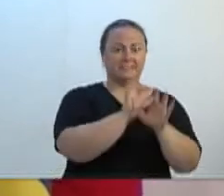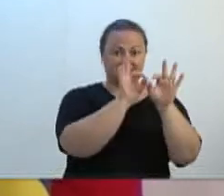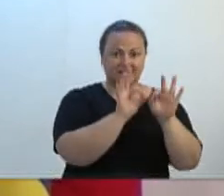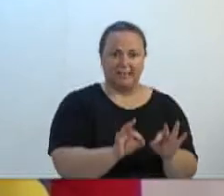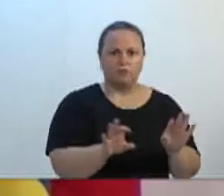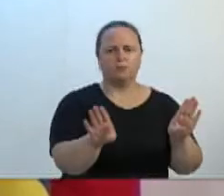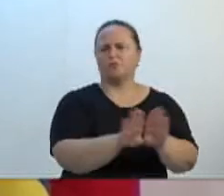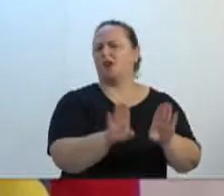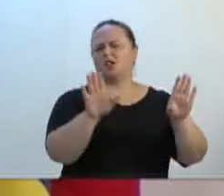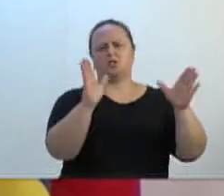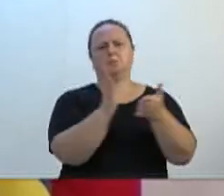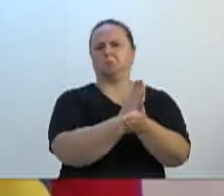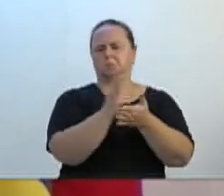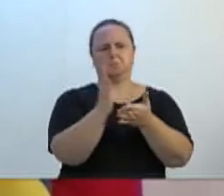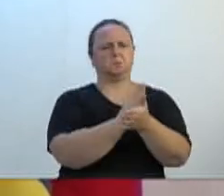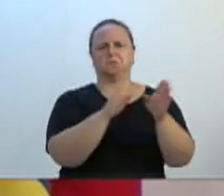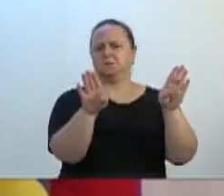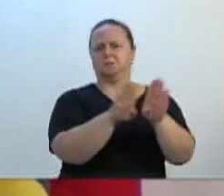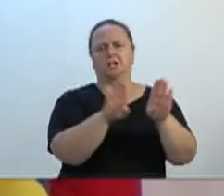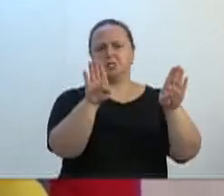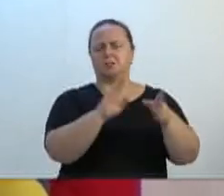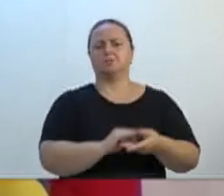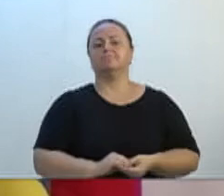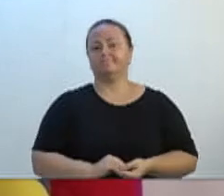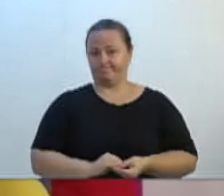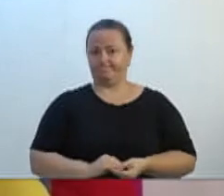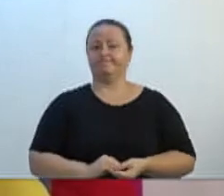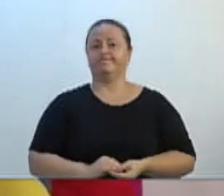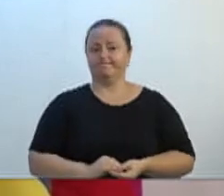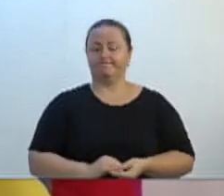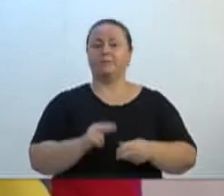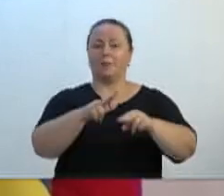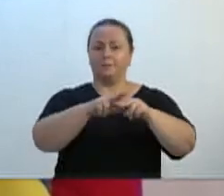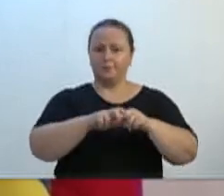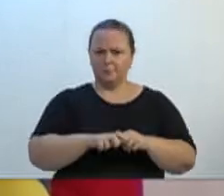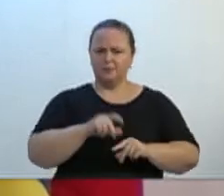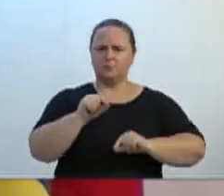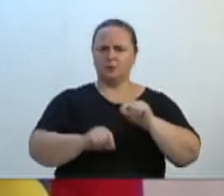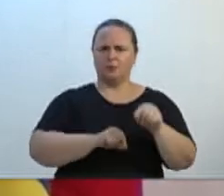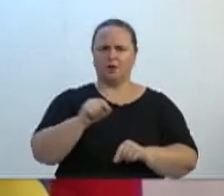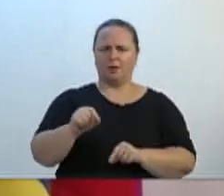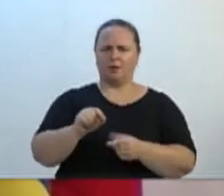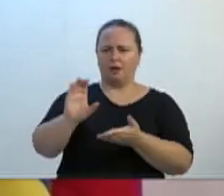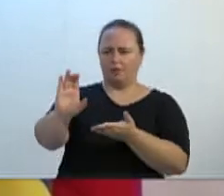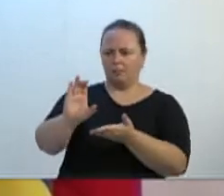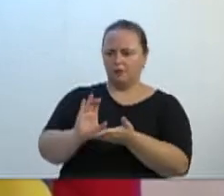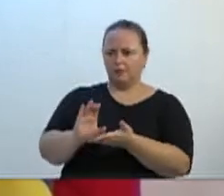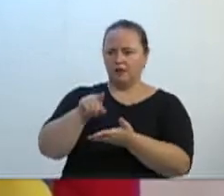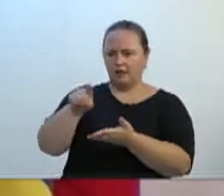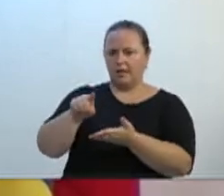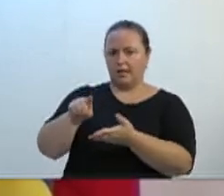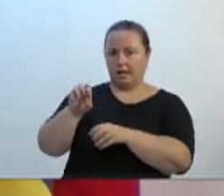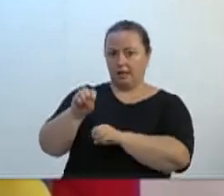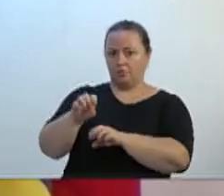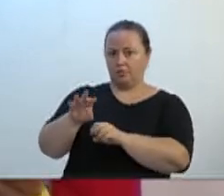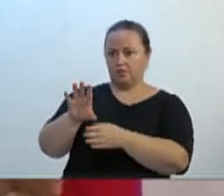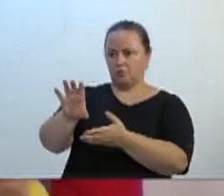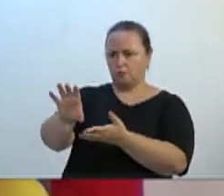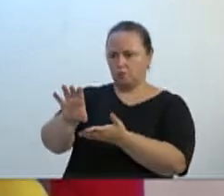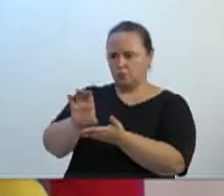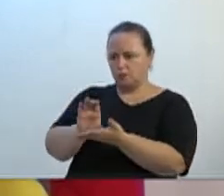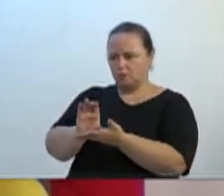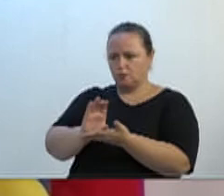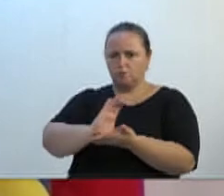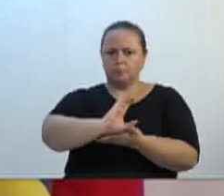ficar feia. Então, ficar tirando recursos da área de educação também, e aí colocar em outra área, sem uma